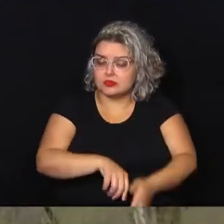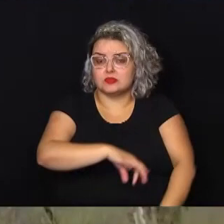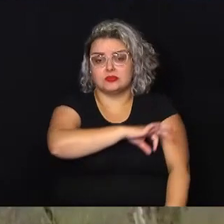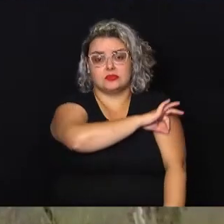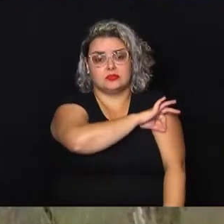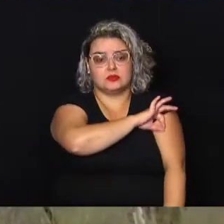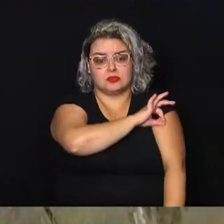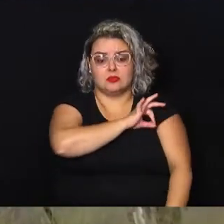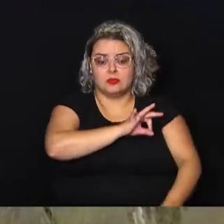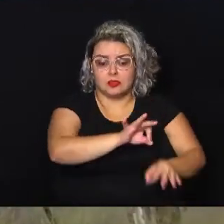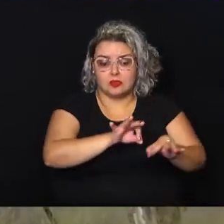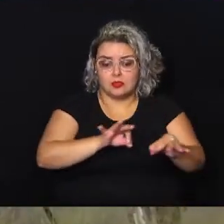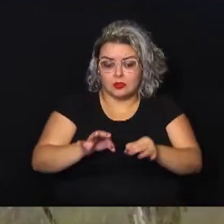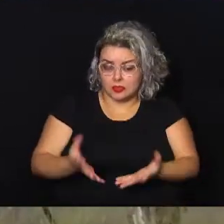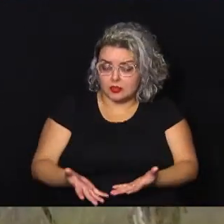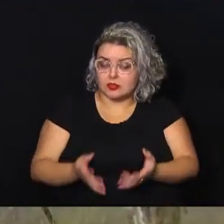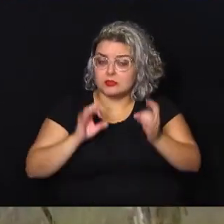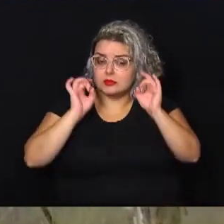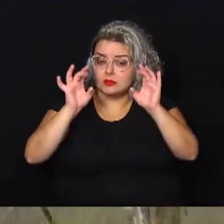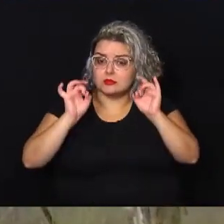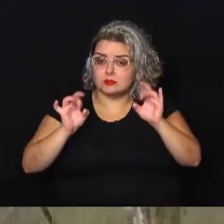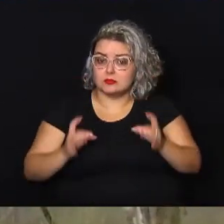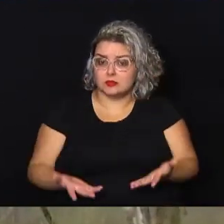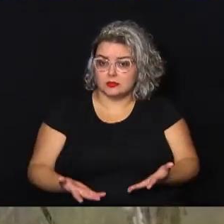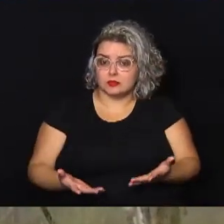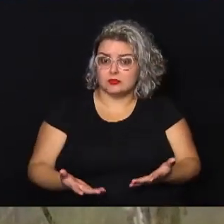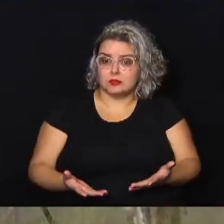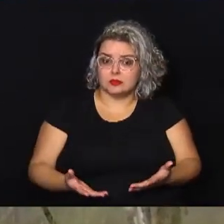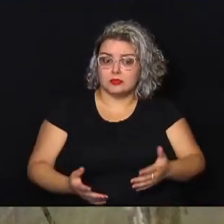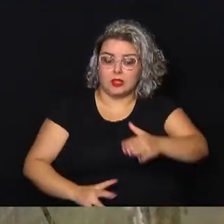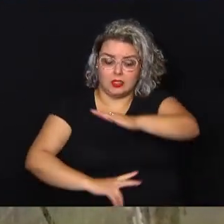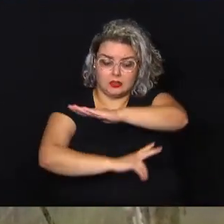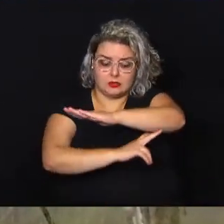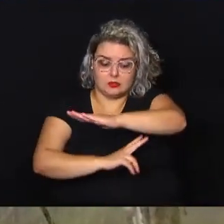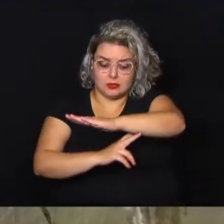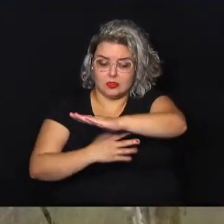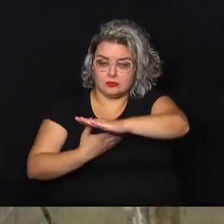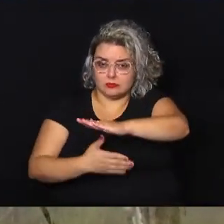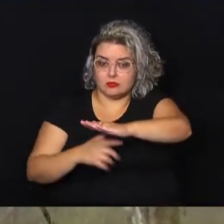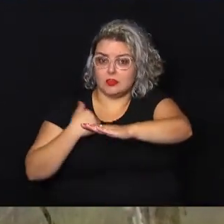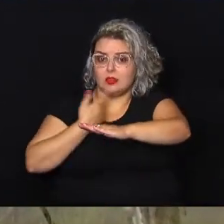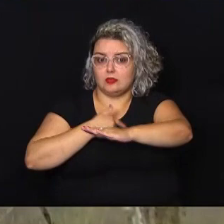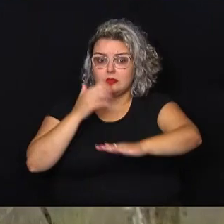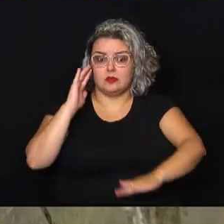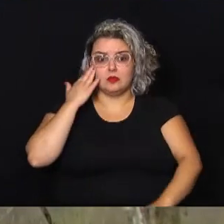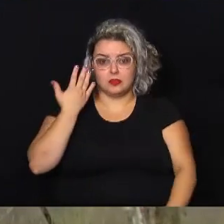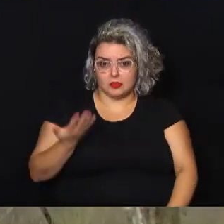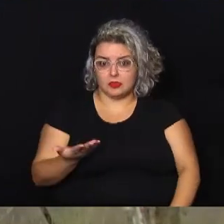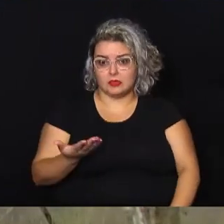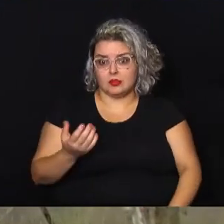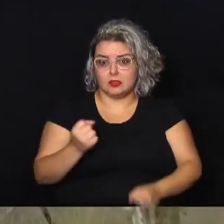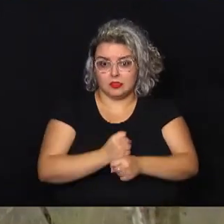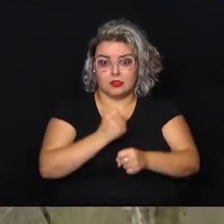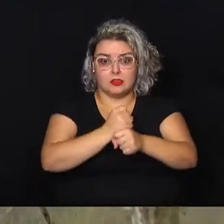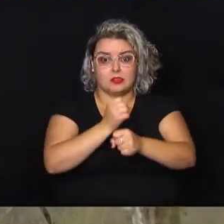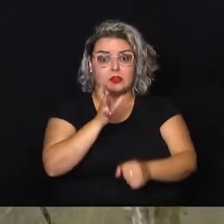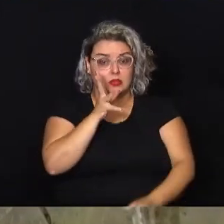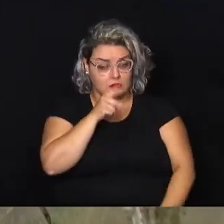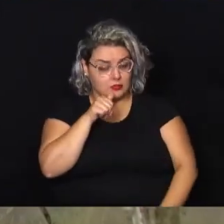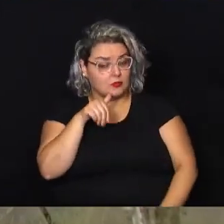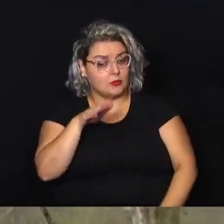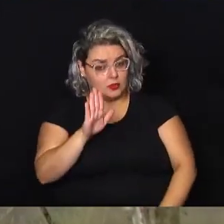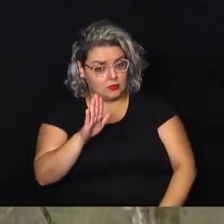cronograma, especialmente, desse pontilhão. Porque, no nosso entender, essa obra de arte, pontilhão, é que demora mais.